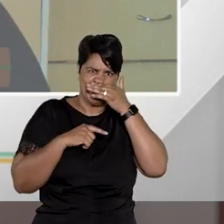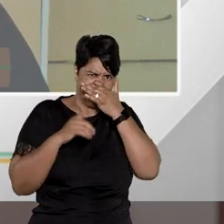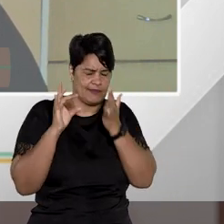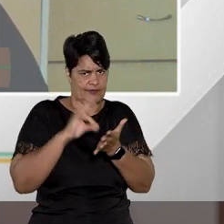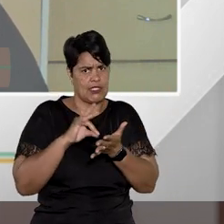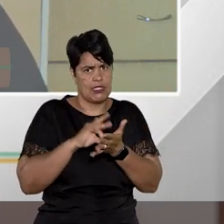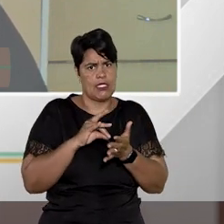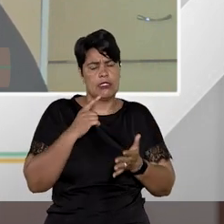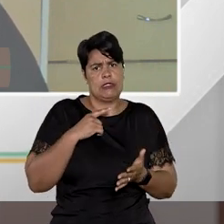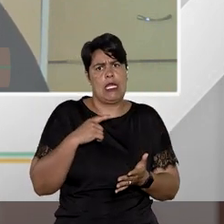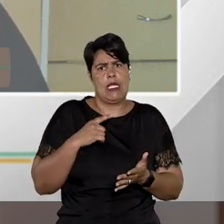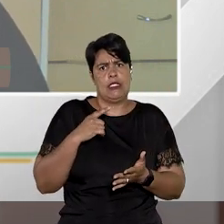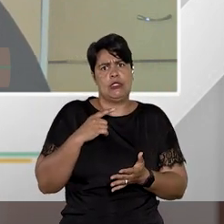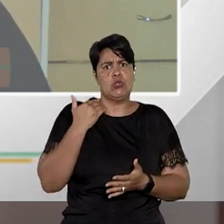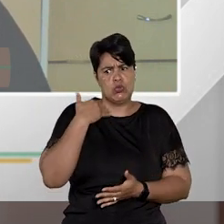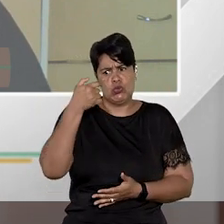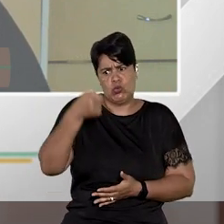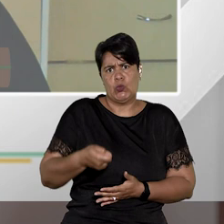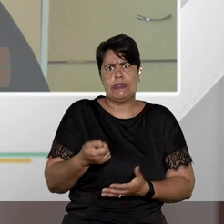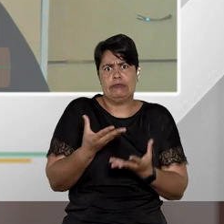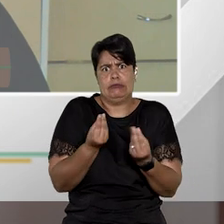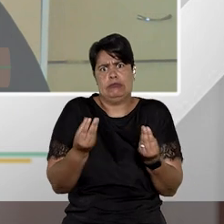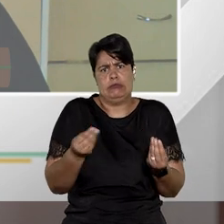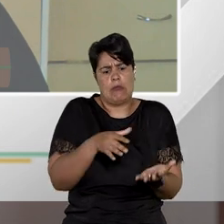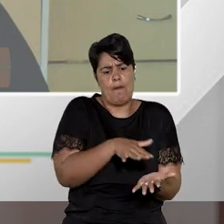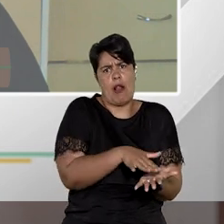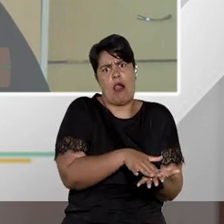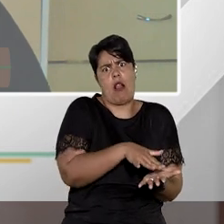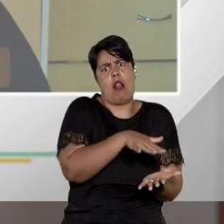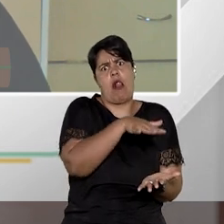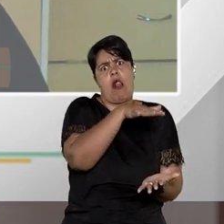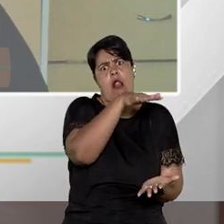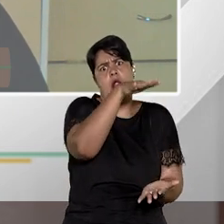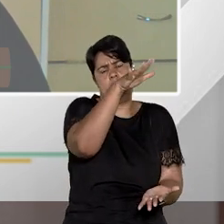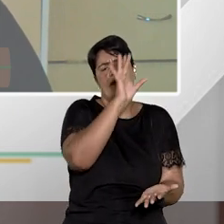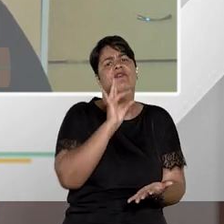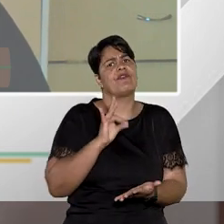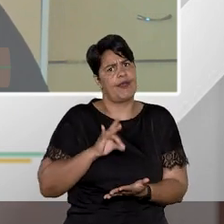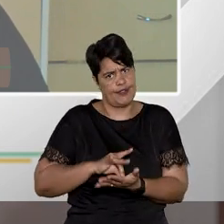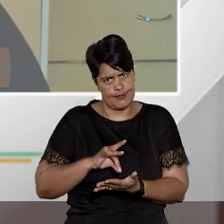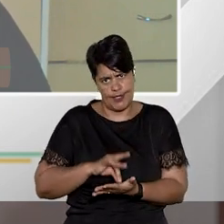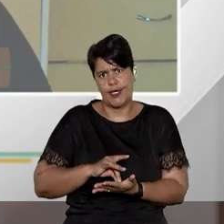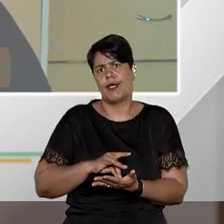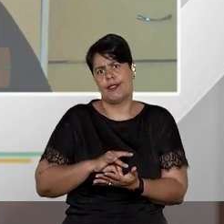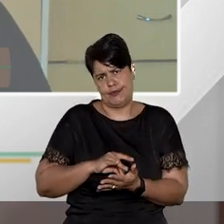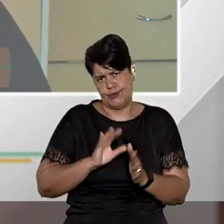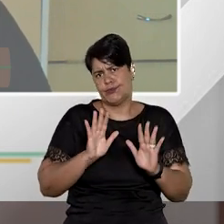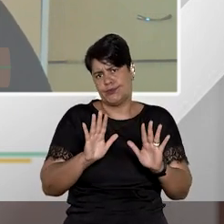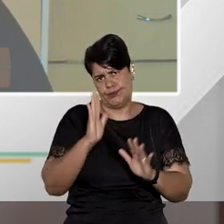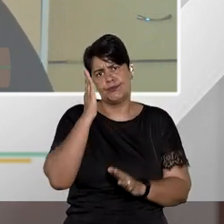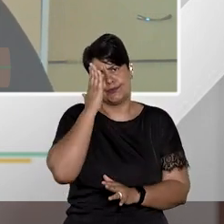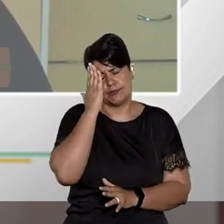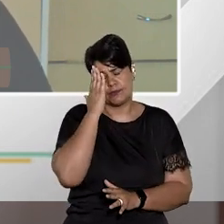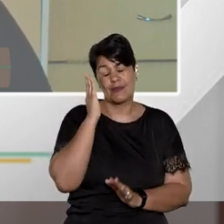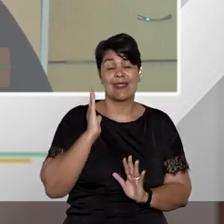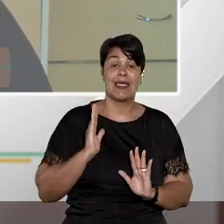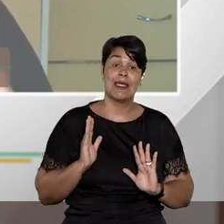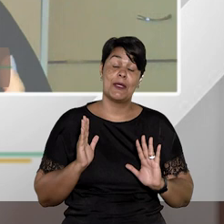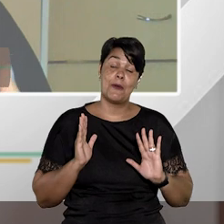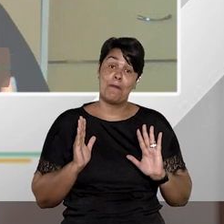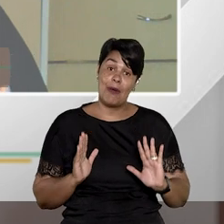e tribunais estão realmente assoberbados a gente tem muito mais demanda do que número de julgadores porém